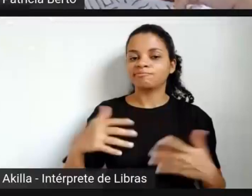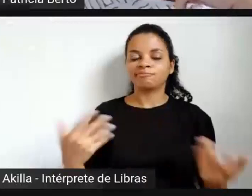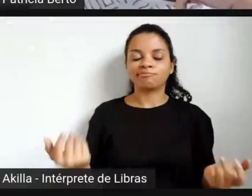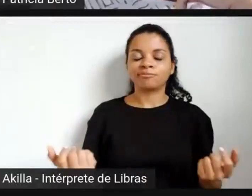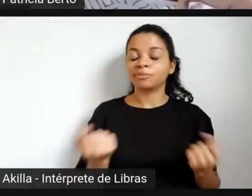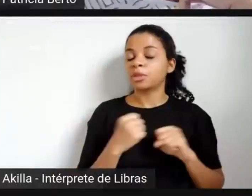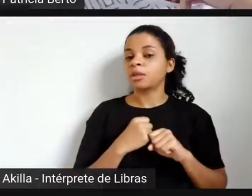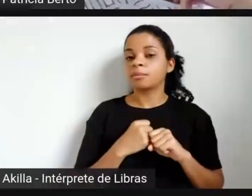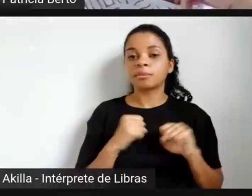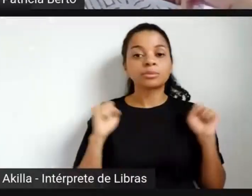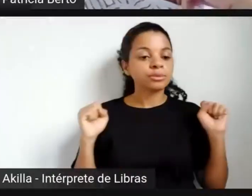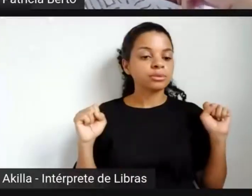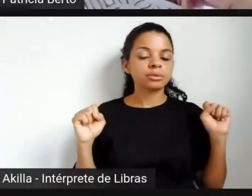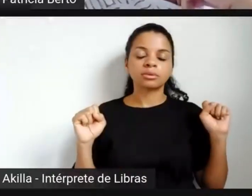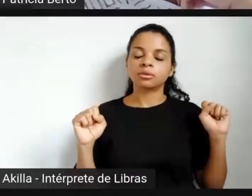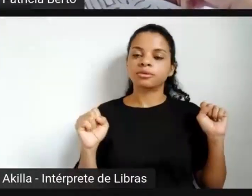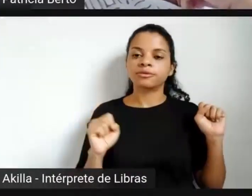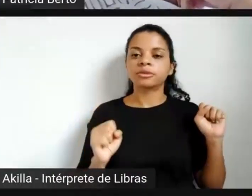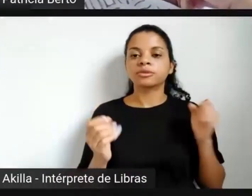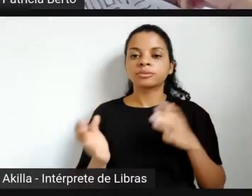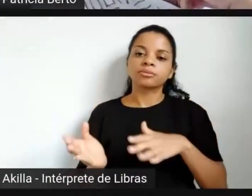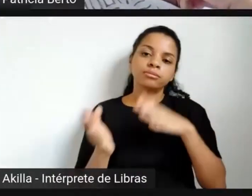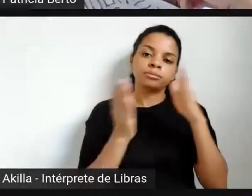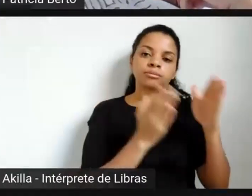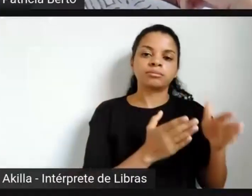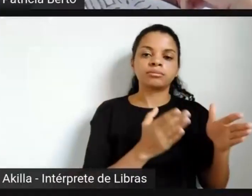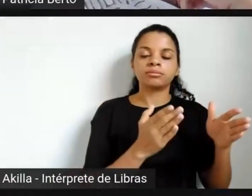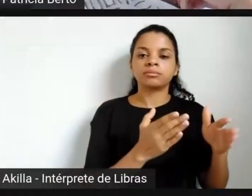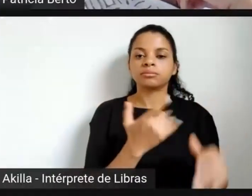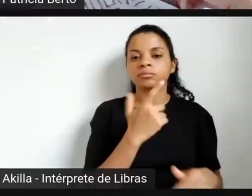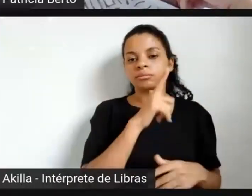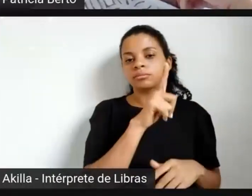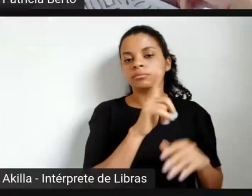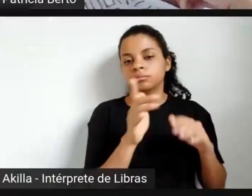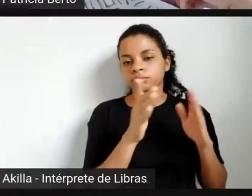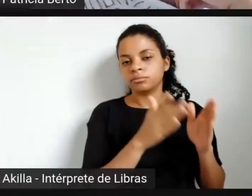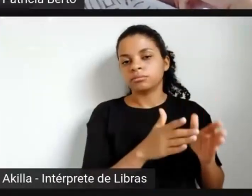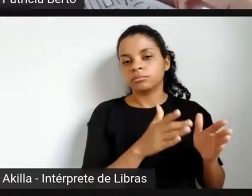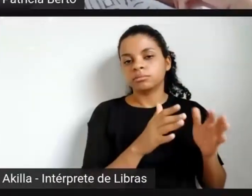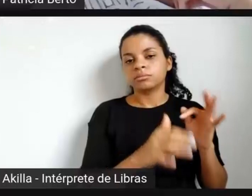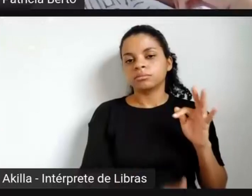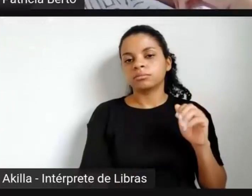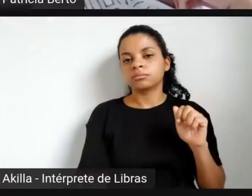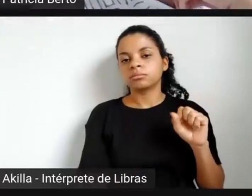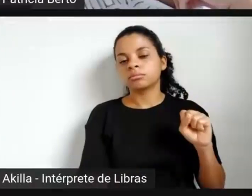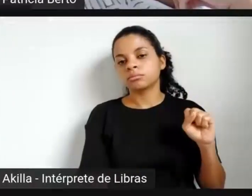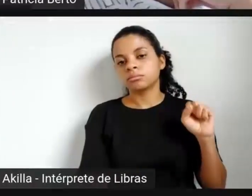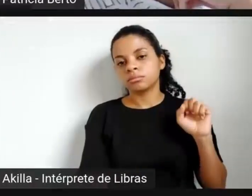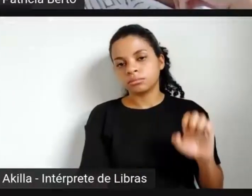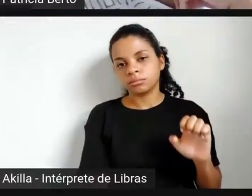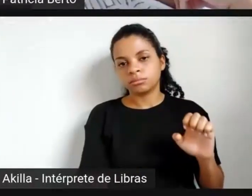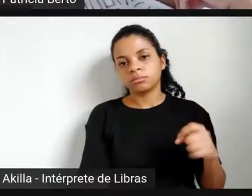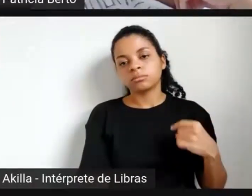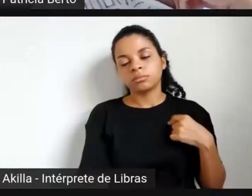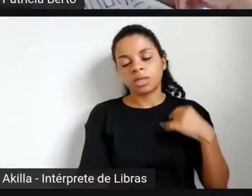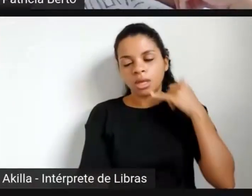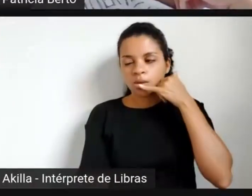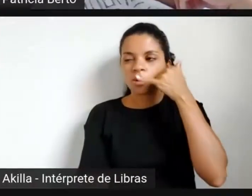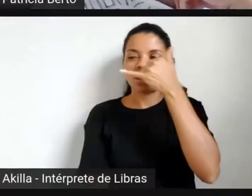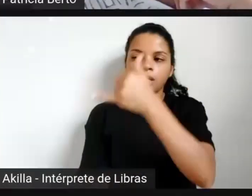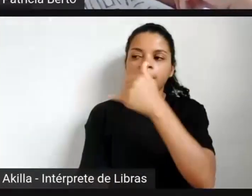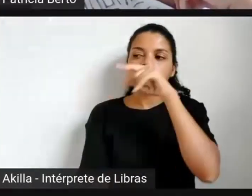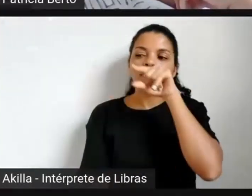Então, essa prática, eu dei uma ligada lá, eu confirmei, realmente, é desse jeito que eles trabalham.